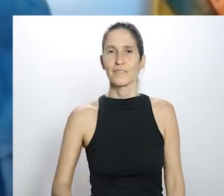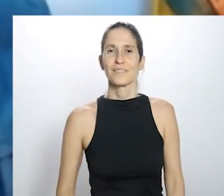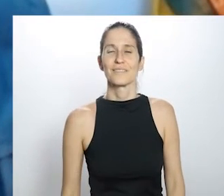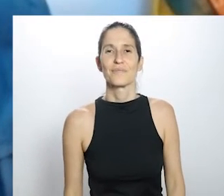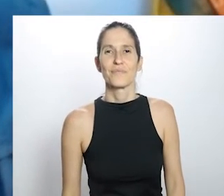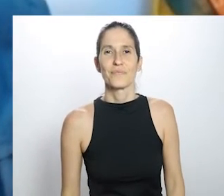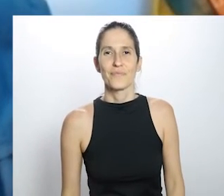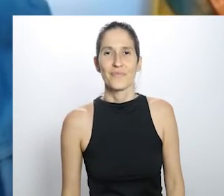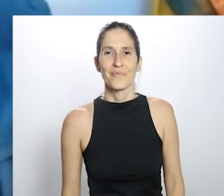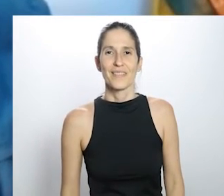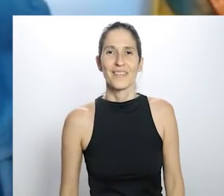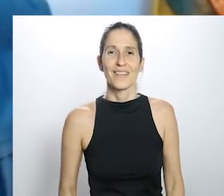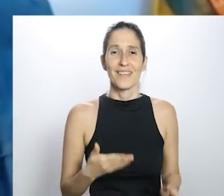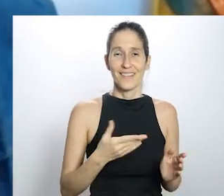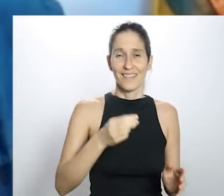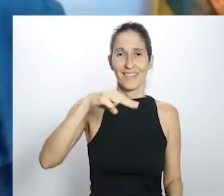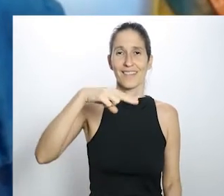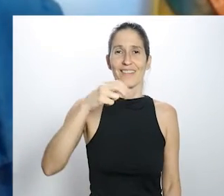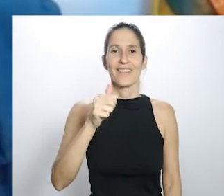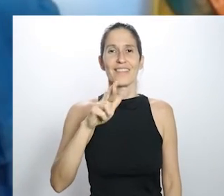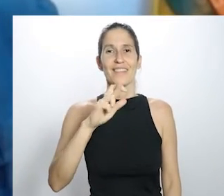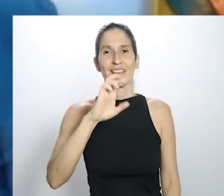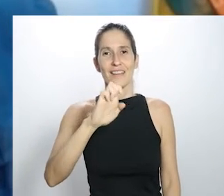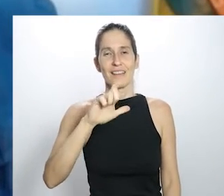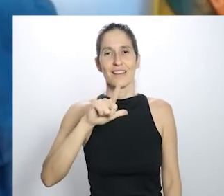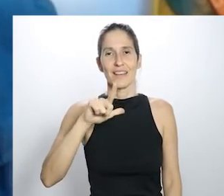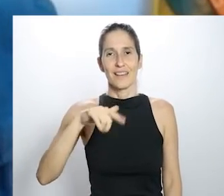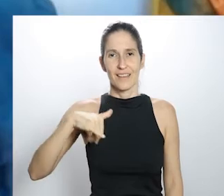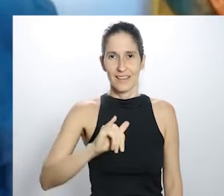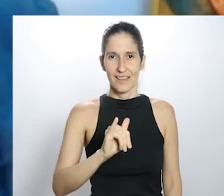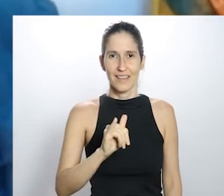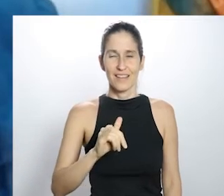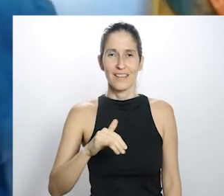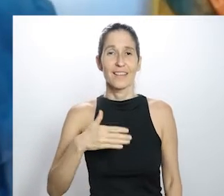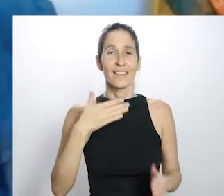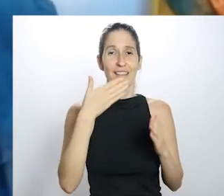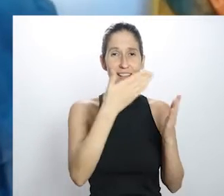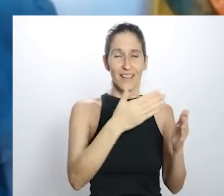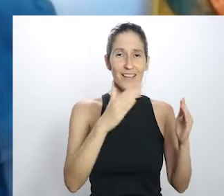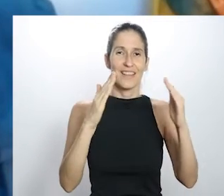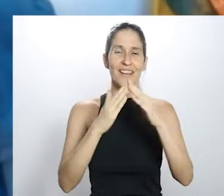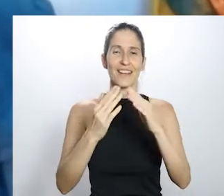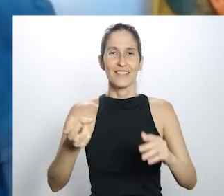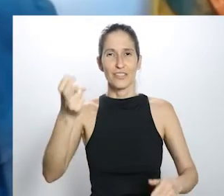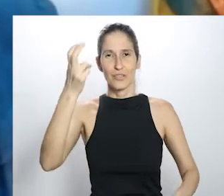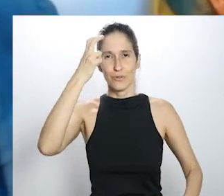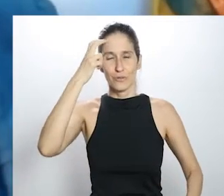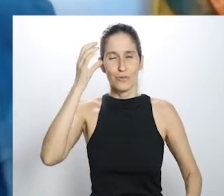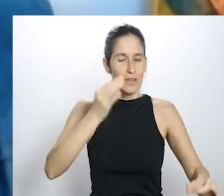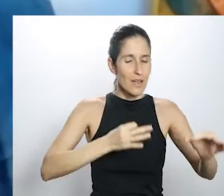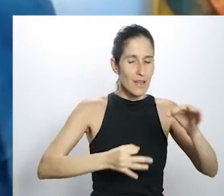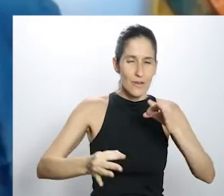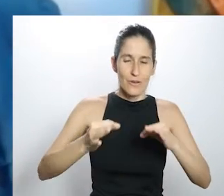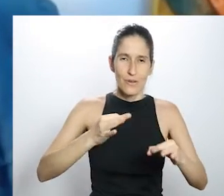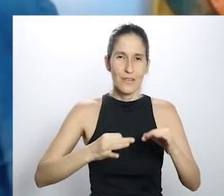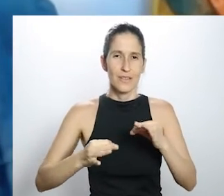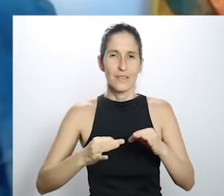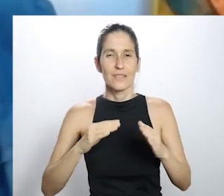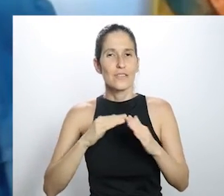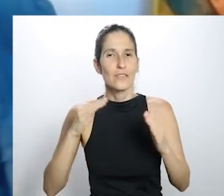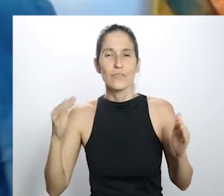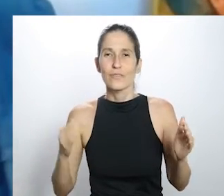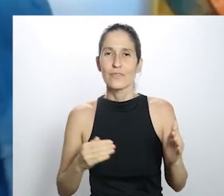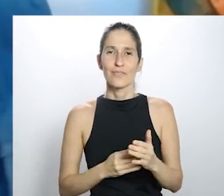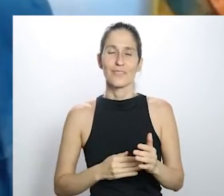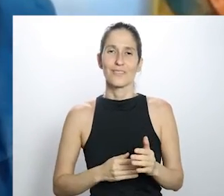Se alguém tiver alguma questão, essa é Narela Batista, ela está lá na proa, como diz a história, segurando a onda